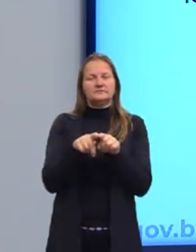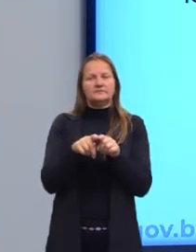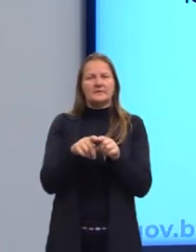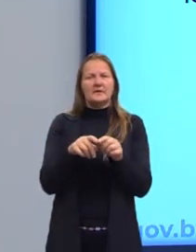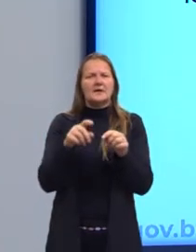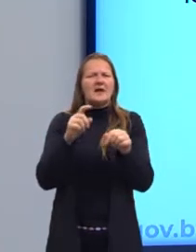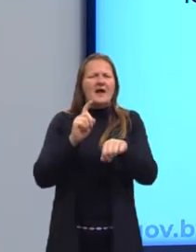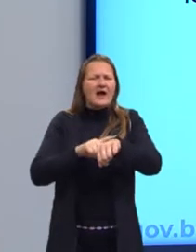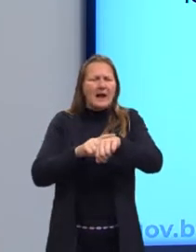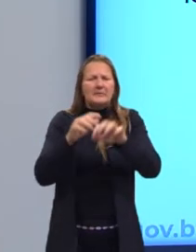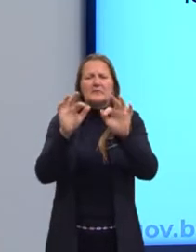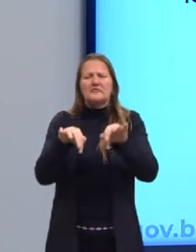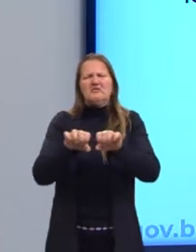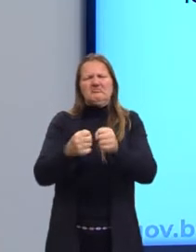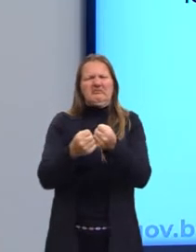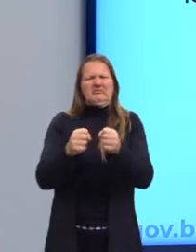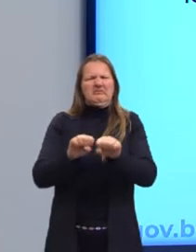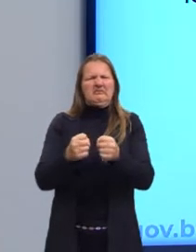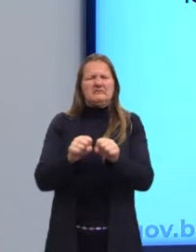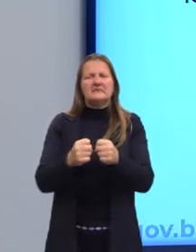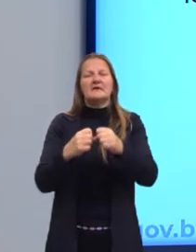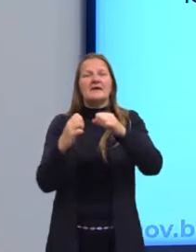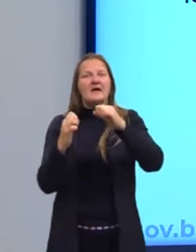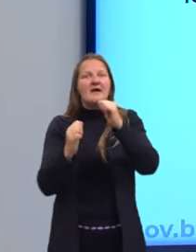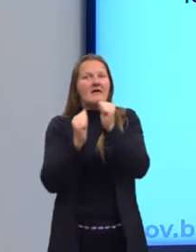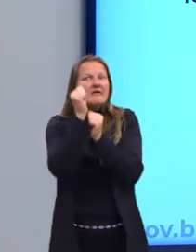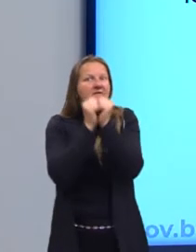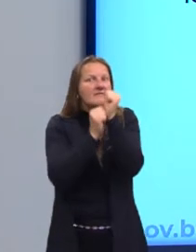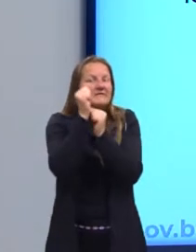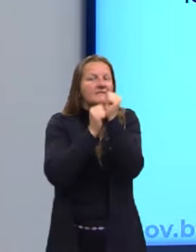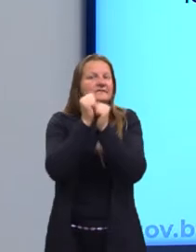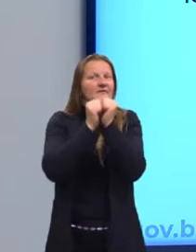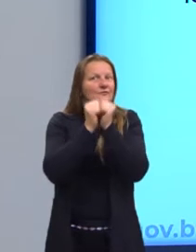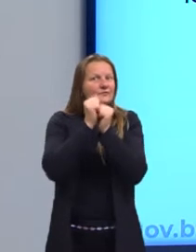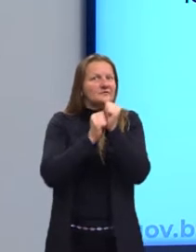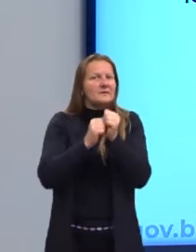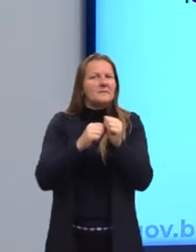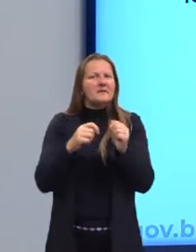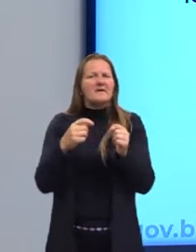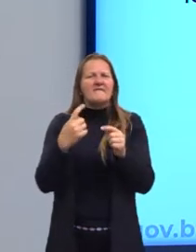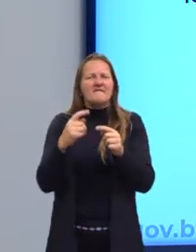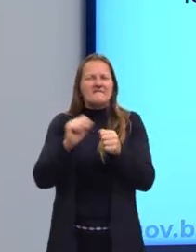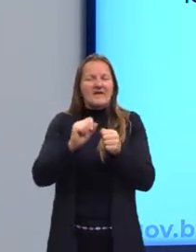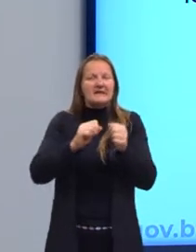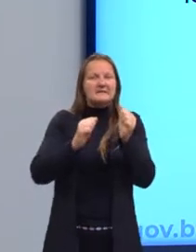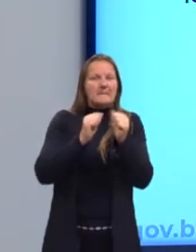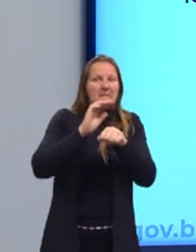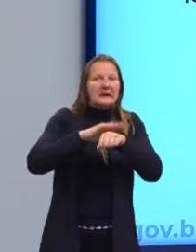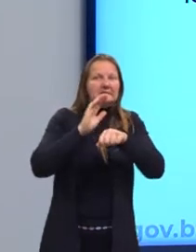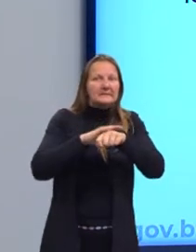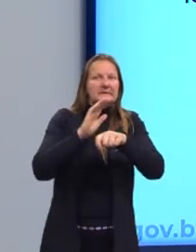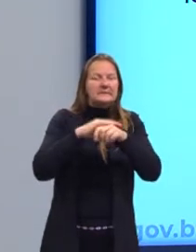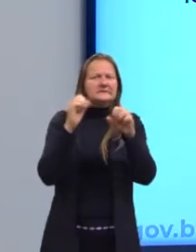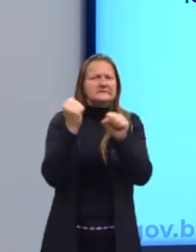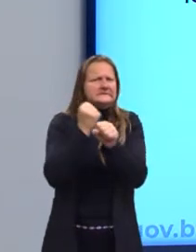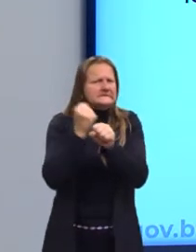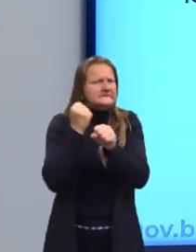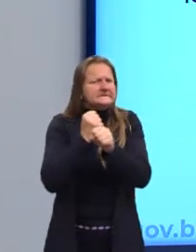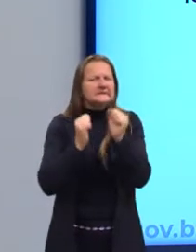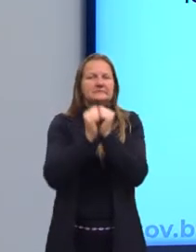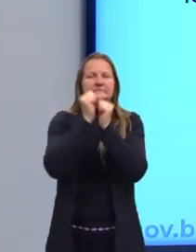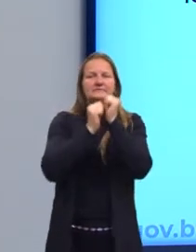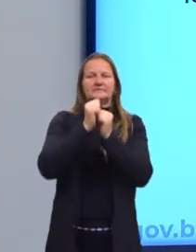duração. Atualmente a indústria, claro, prefere produtos de curta duração para que ela possa vender mais. Olha, seis